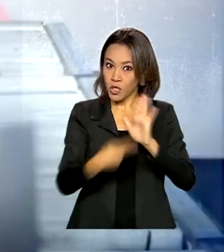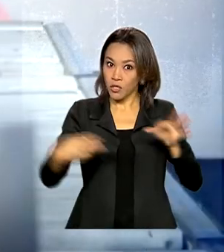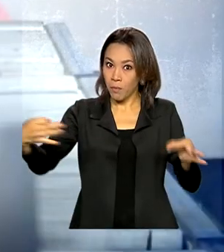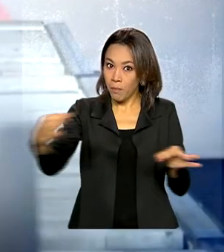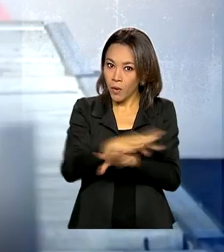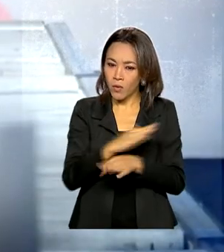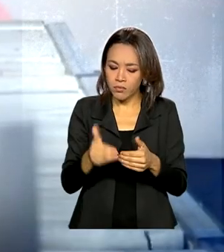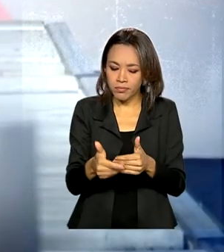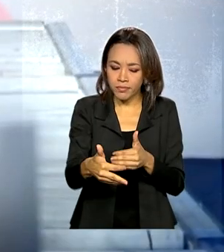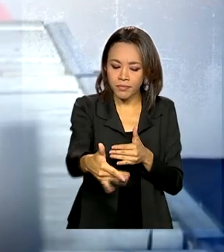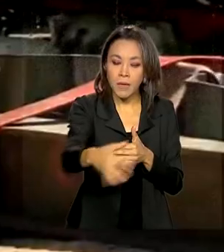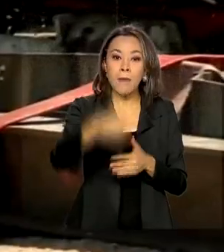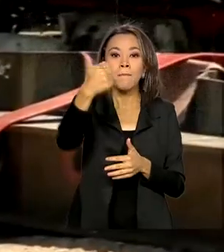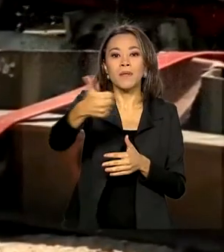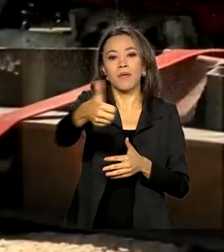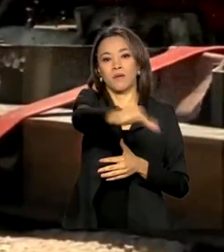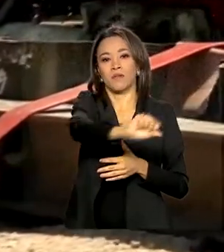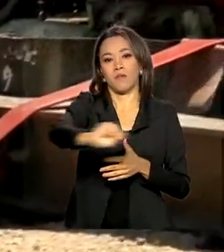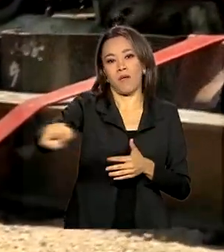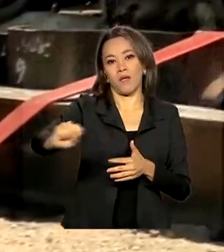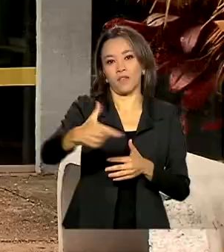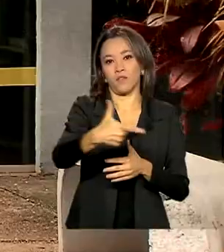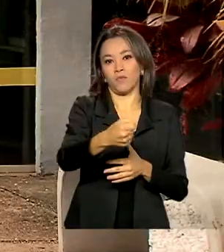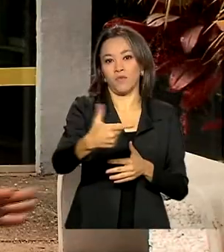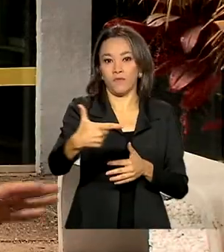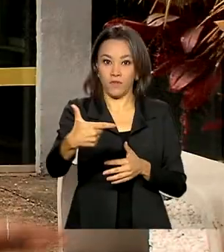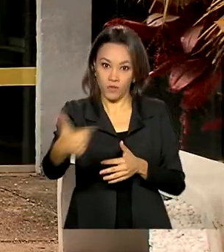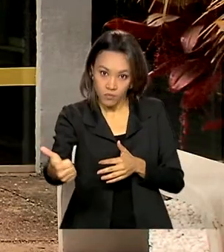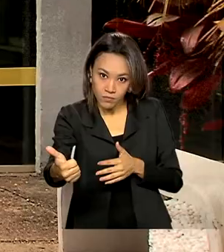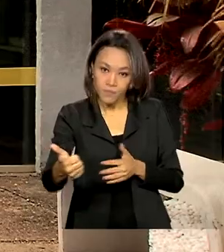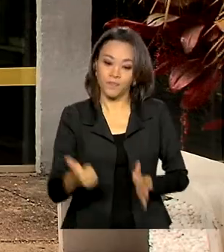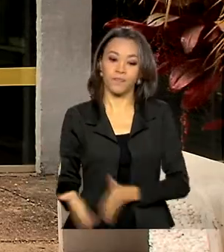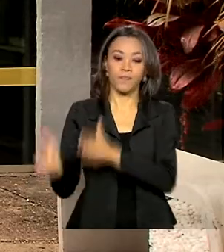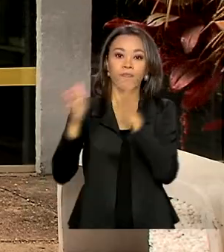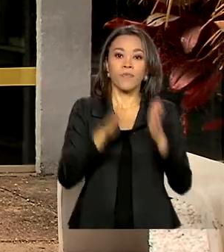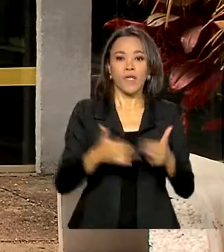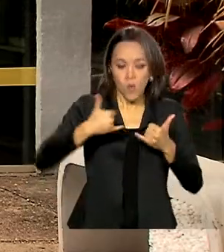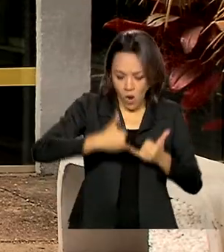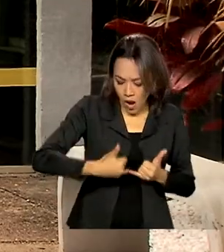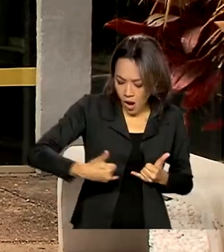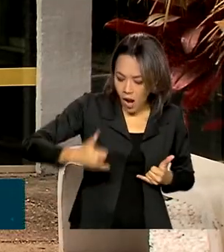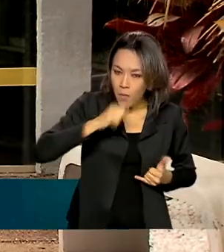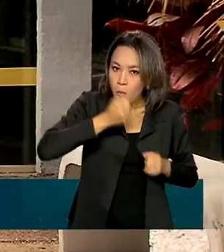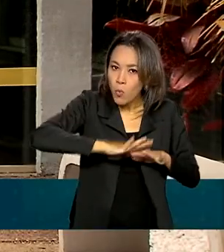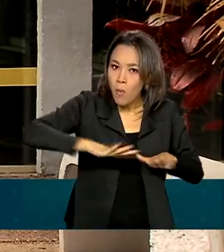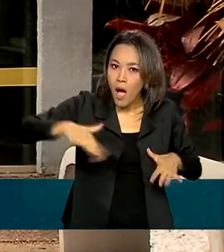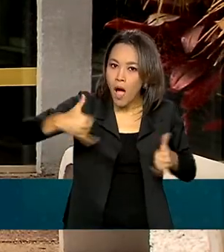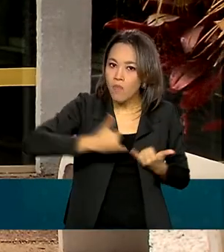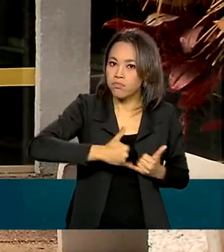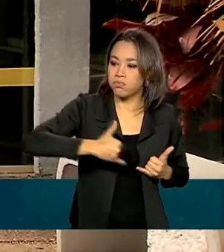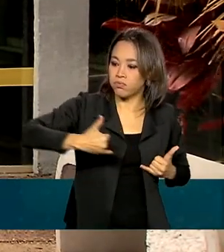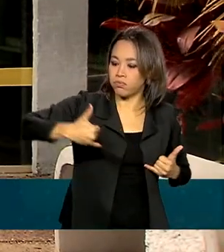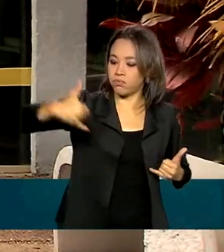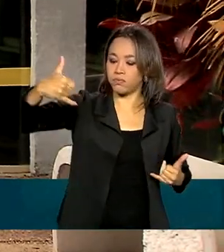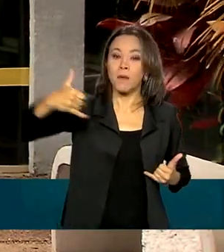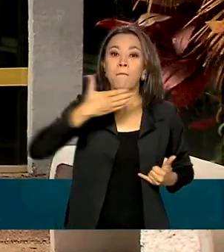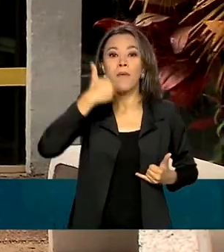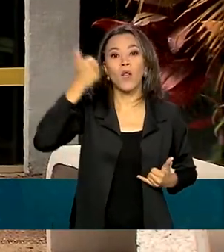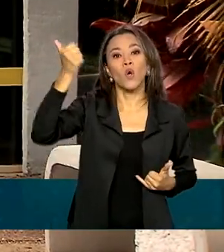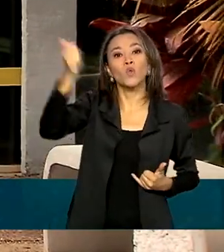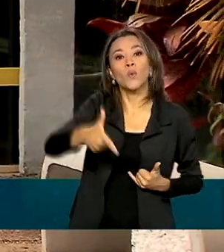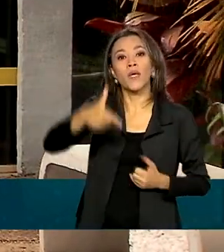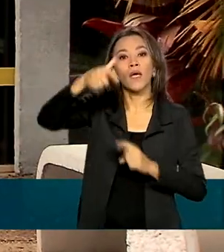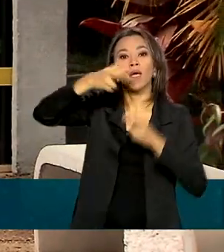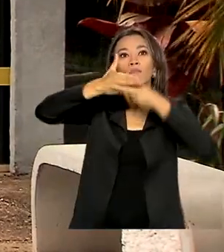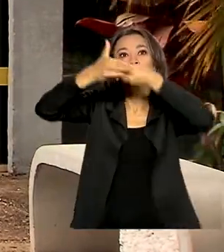ainda no primeiro semestre de 2021. Os cabos submarinos têm algumas vantagens em relação aos satélites.